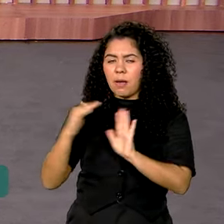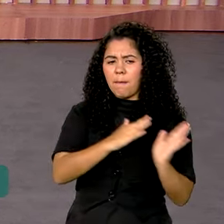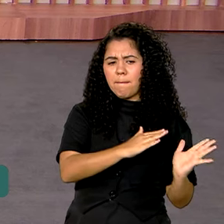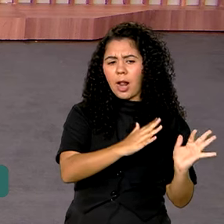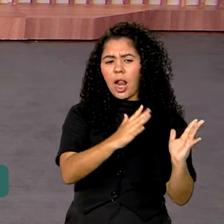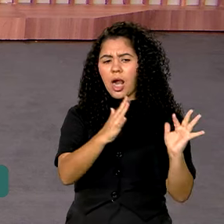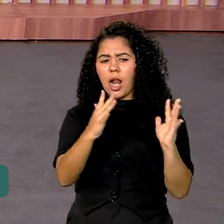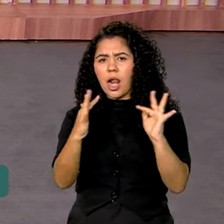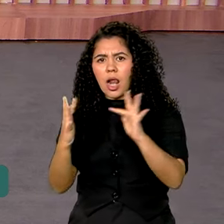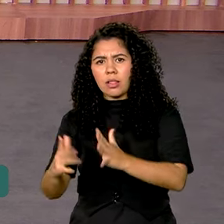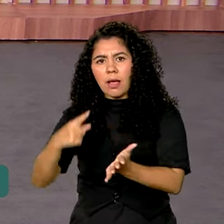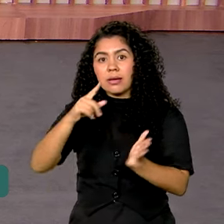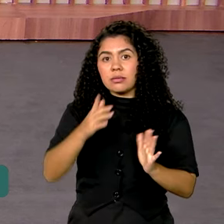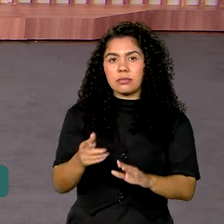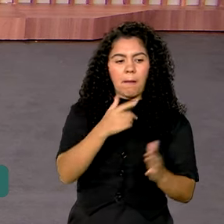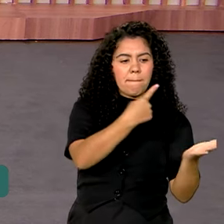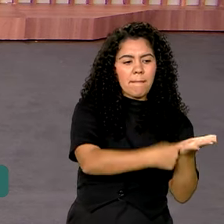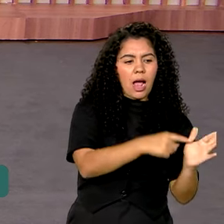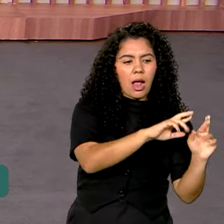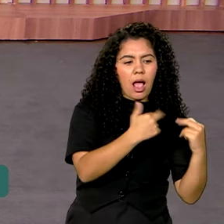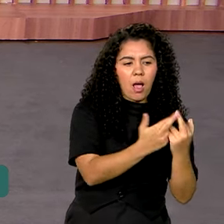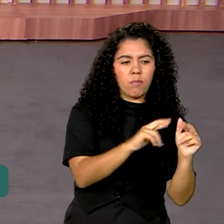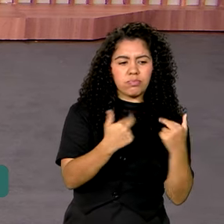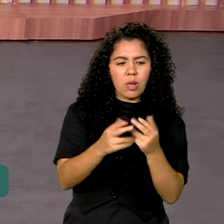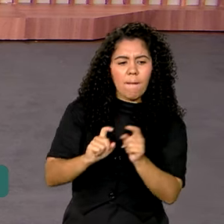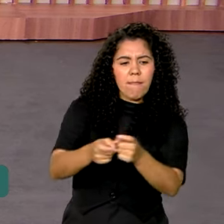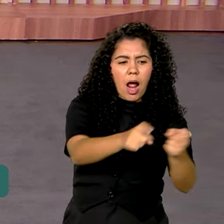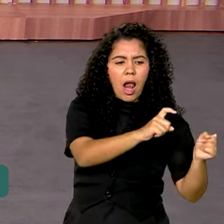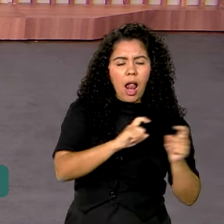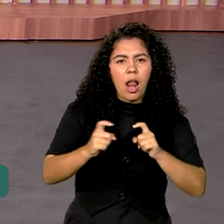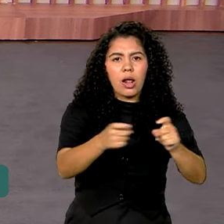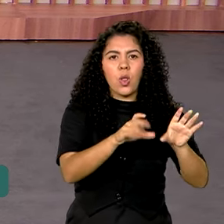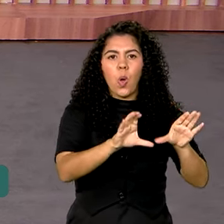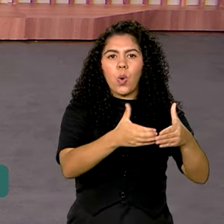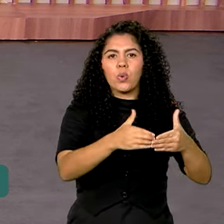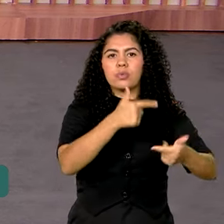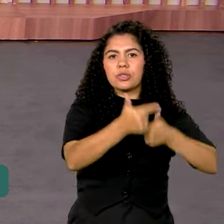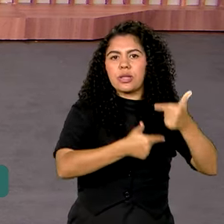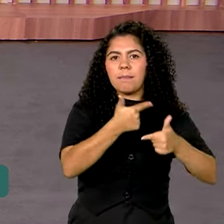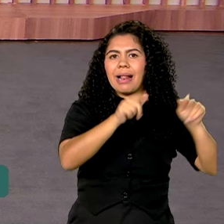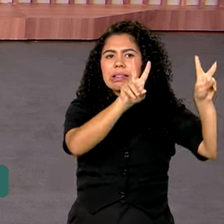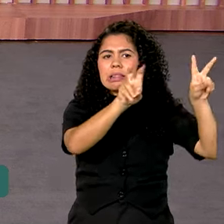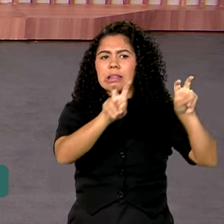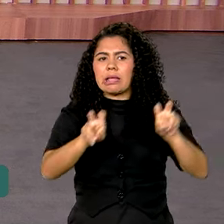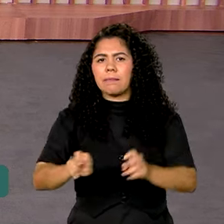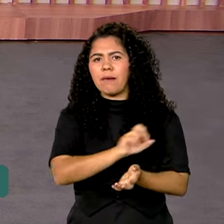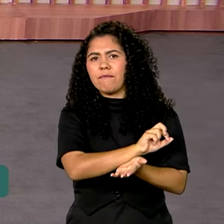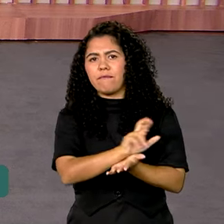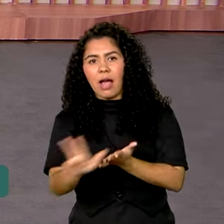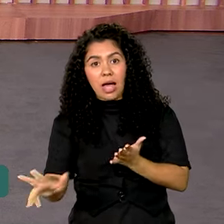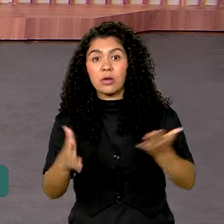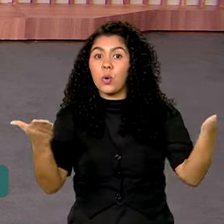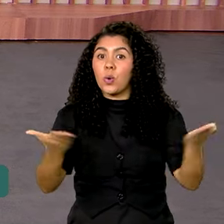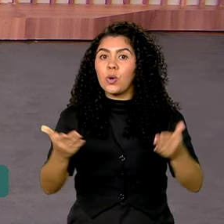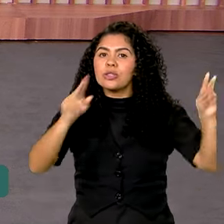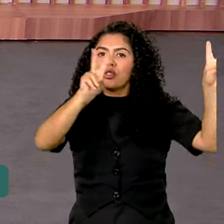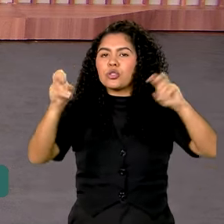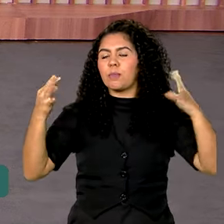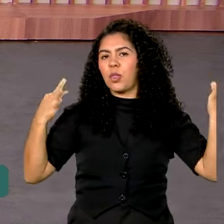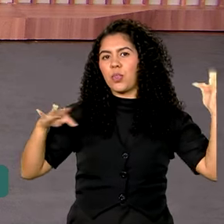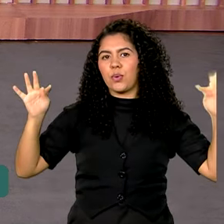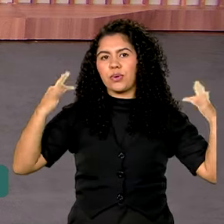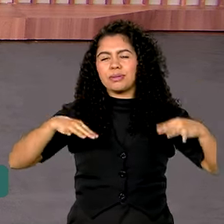sendo realizadas reuniões preparatórias dos grupos de trabalho sobre os mais diversos temas. Hoje é a vez do turismo e a gente vai saber